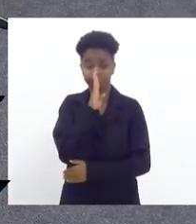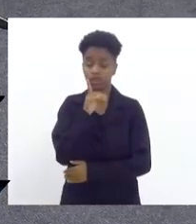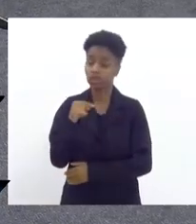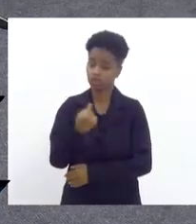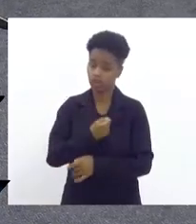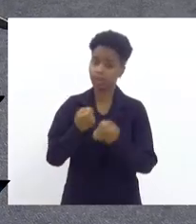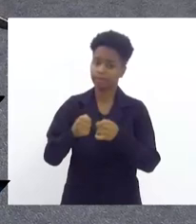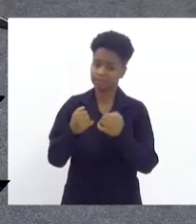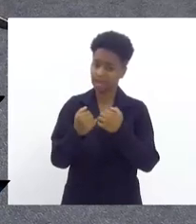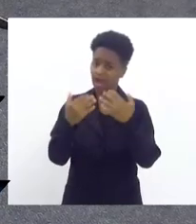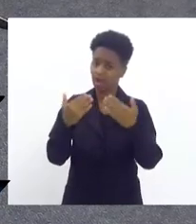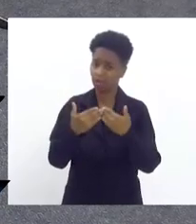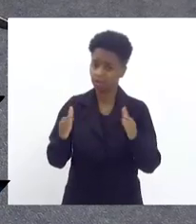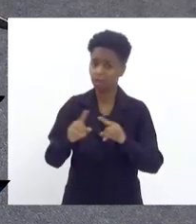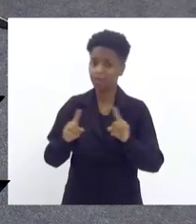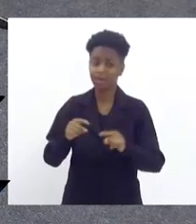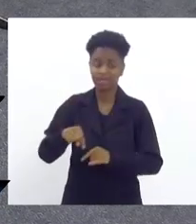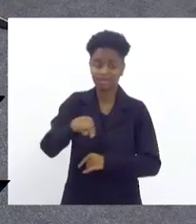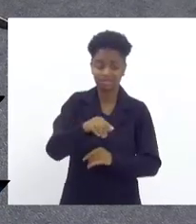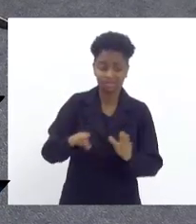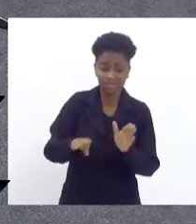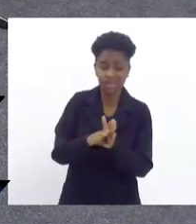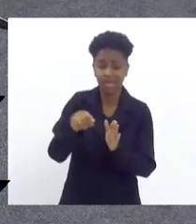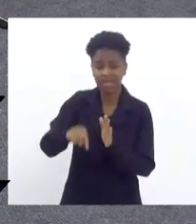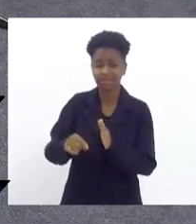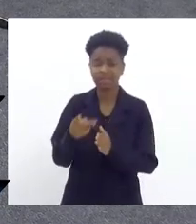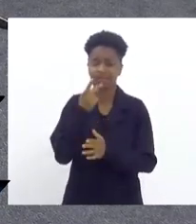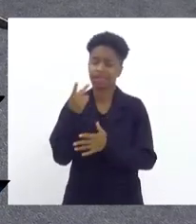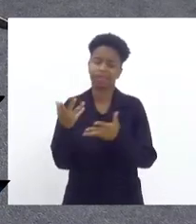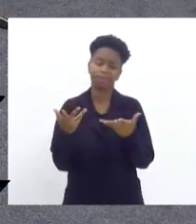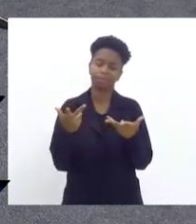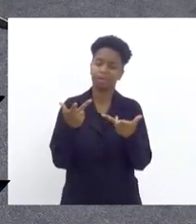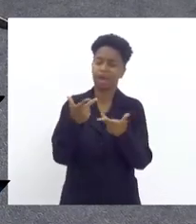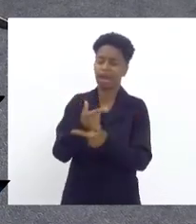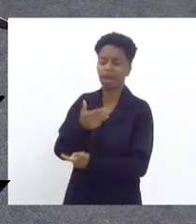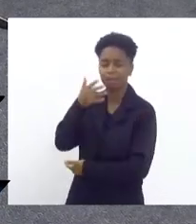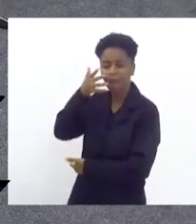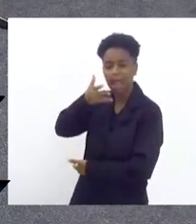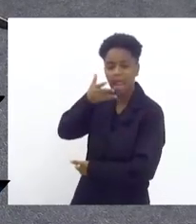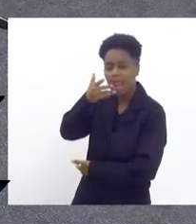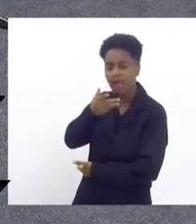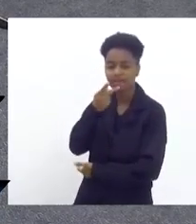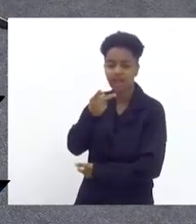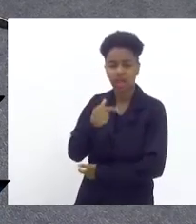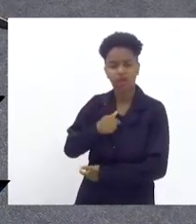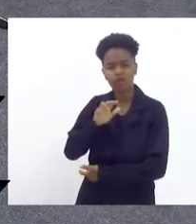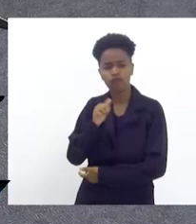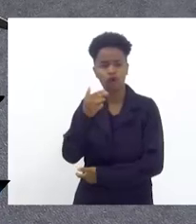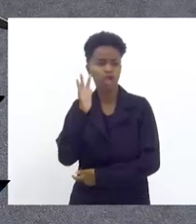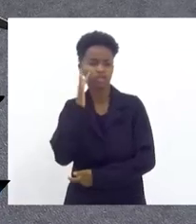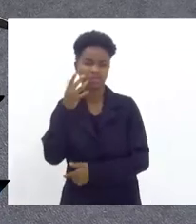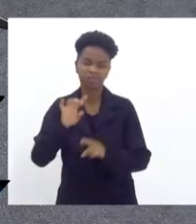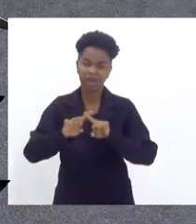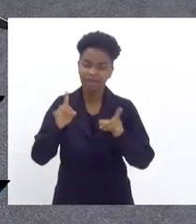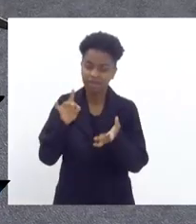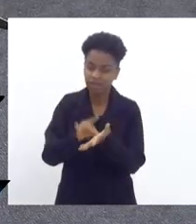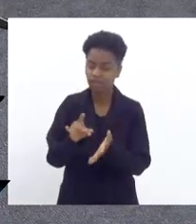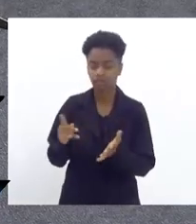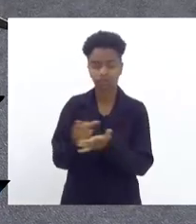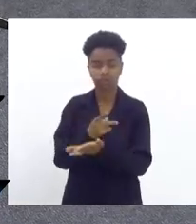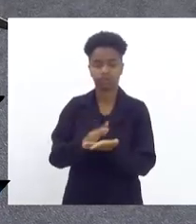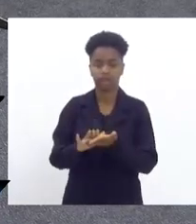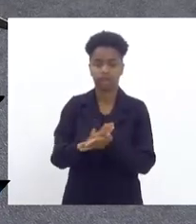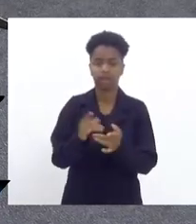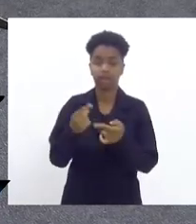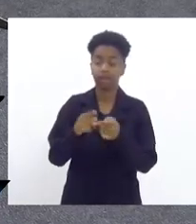audiência pública e quando eles chegam aqui nessa casa são maravilhosos vão resolver tudo resolvem tudo mas na realidade não resolvem nada a